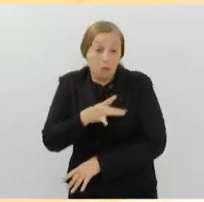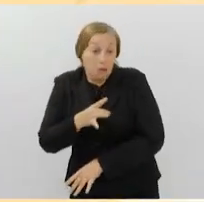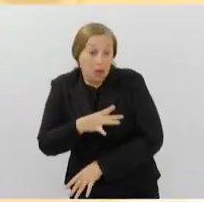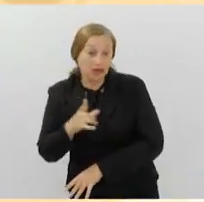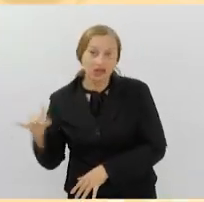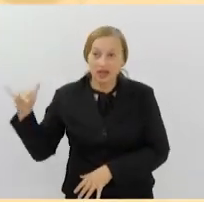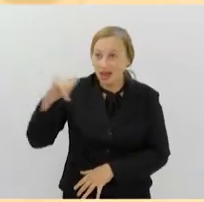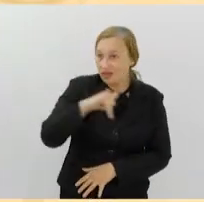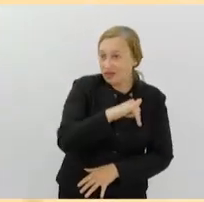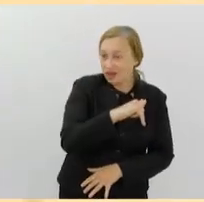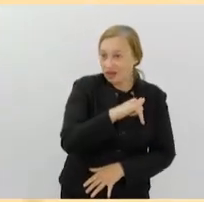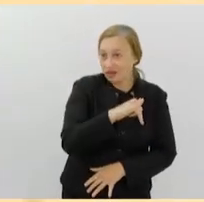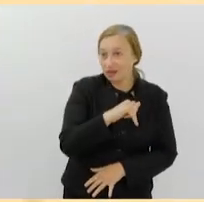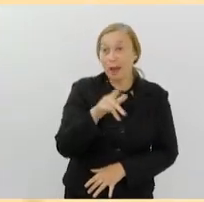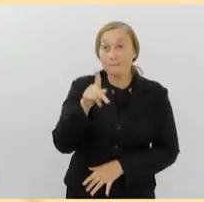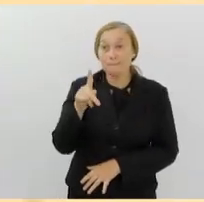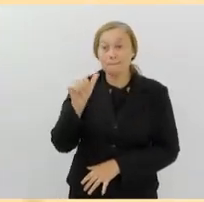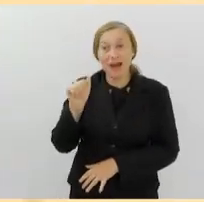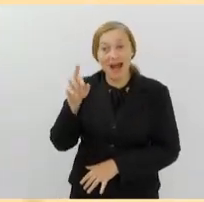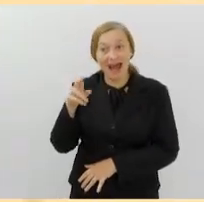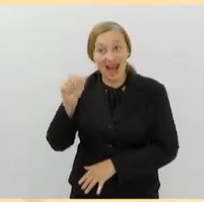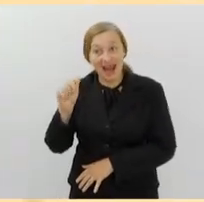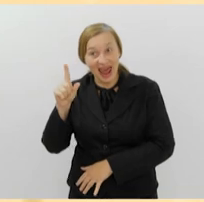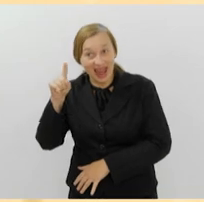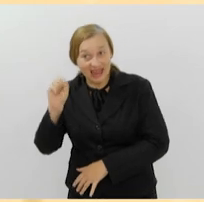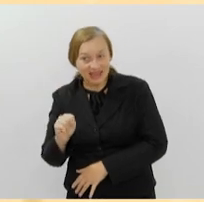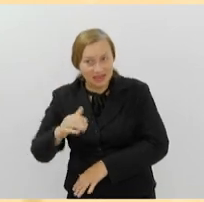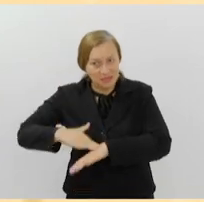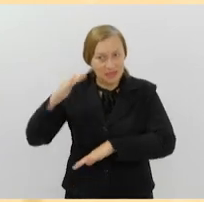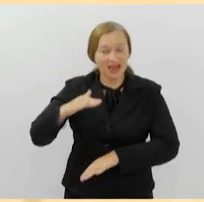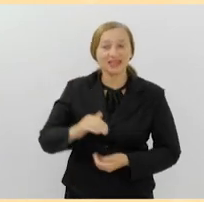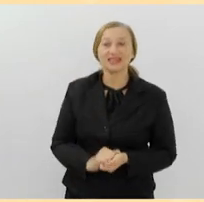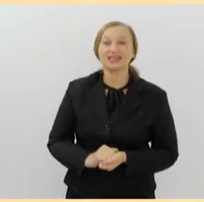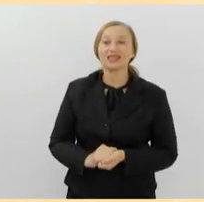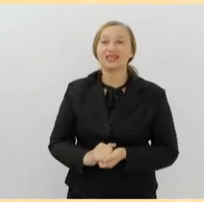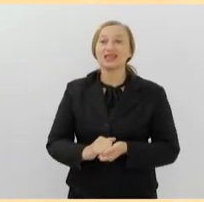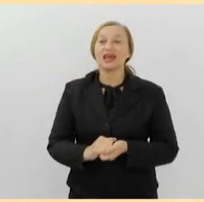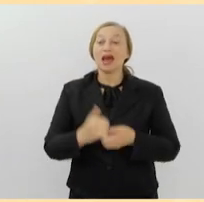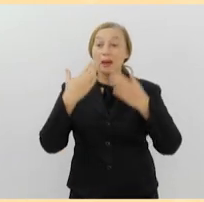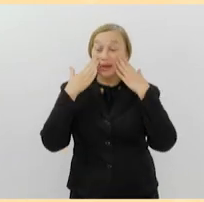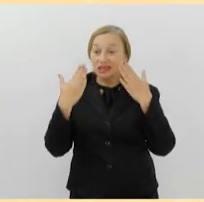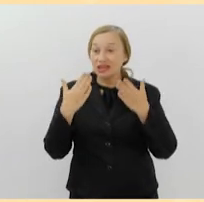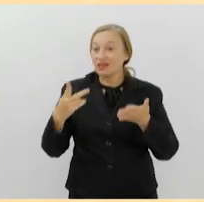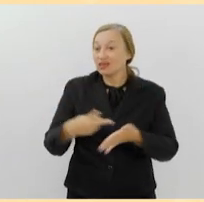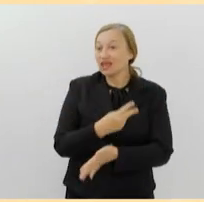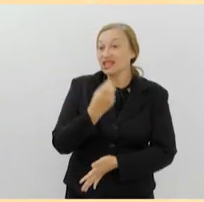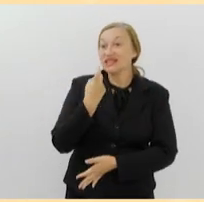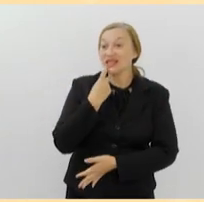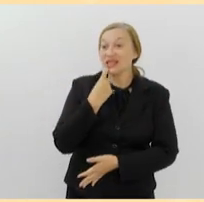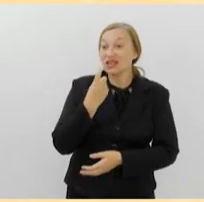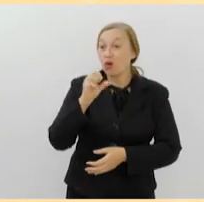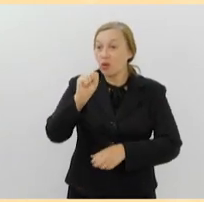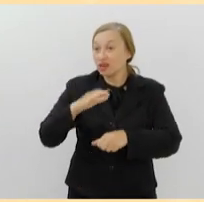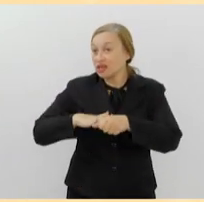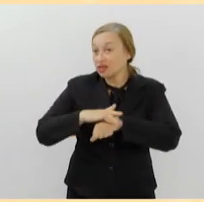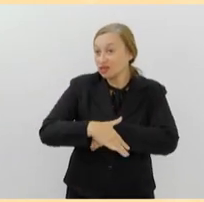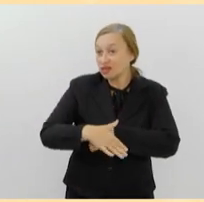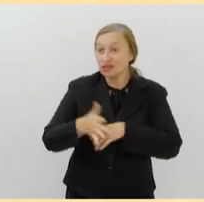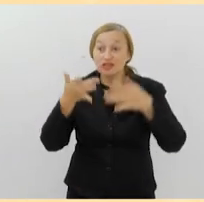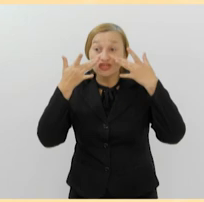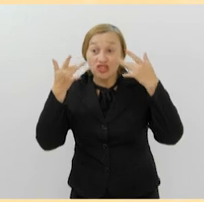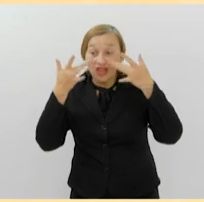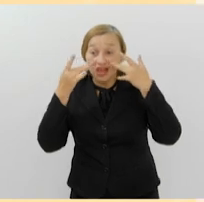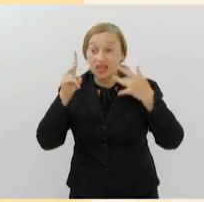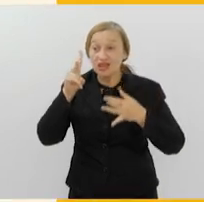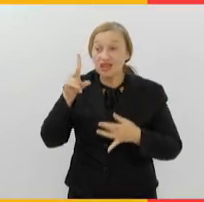Apalo Seco, Paralelas e muito mais. A apresentação acontece nesta sexta, às 8 horas da noite, no teatro Firjan